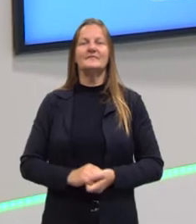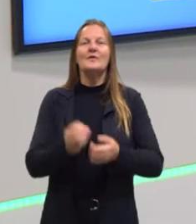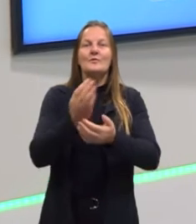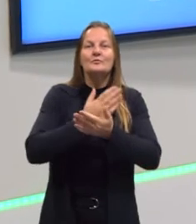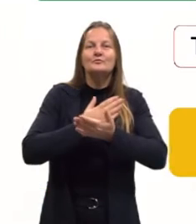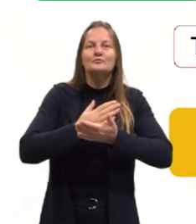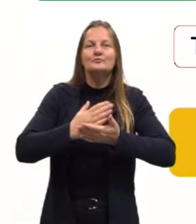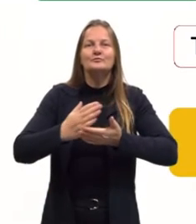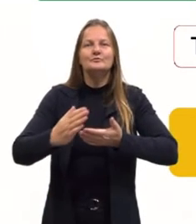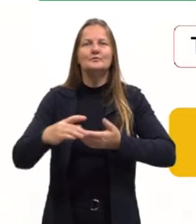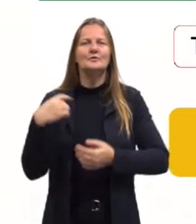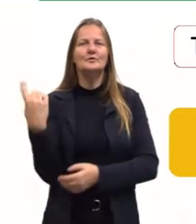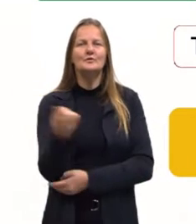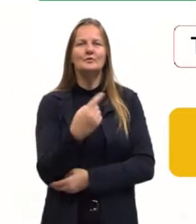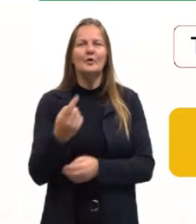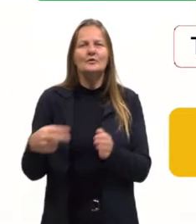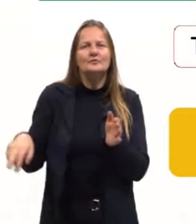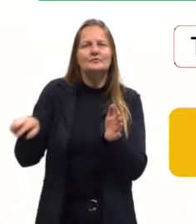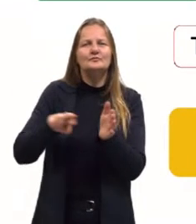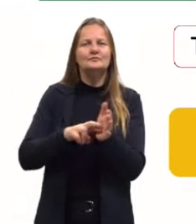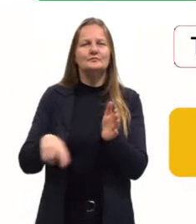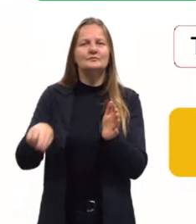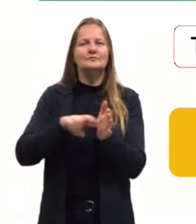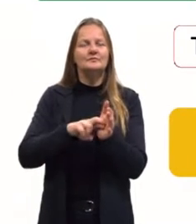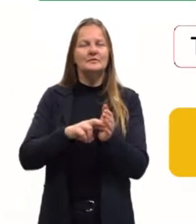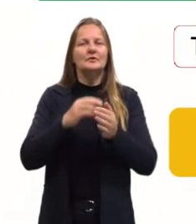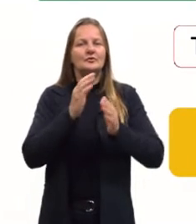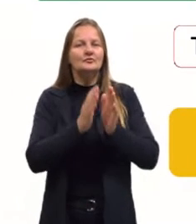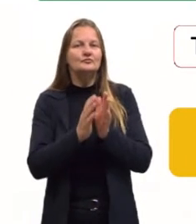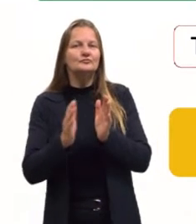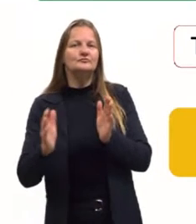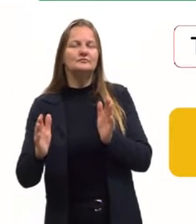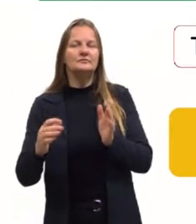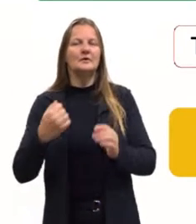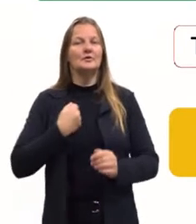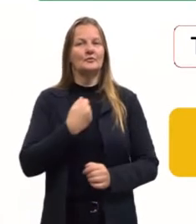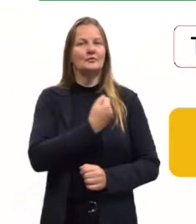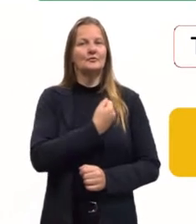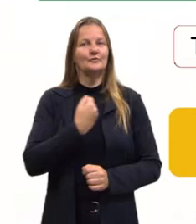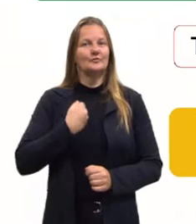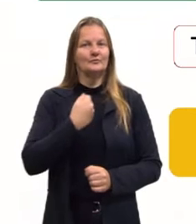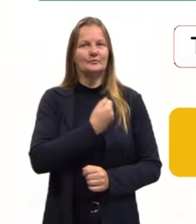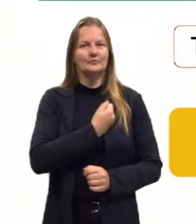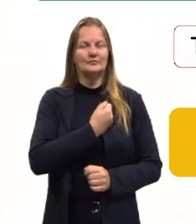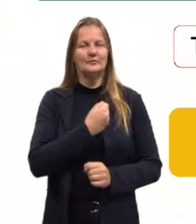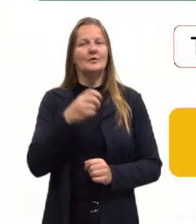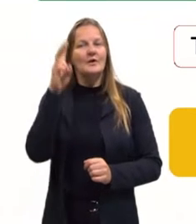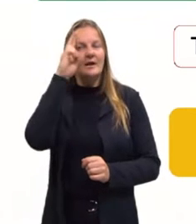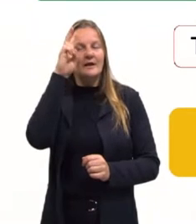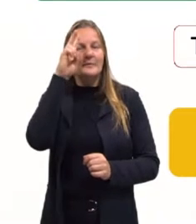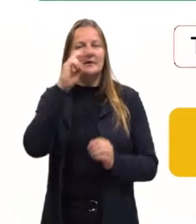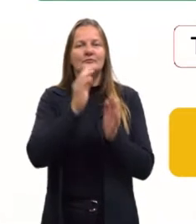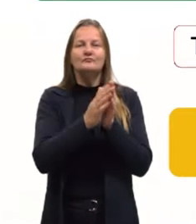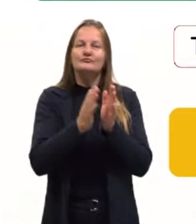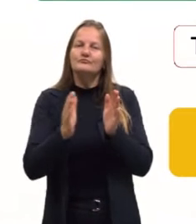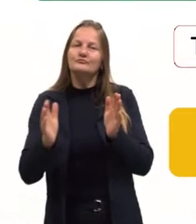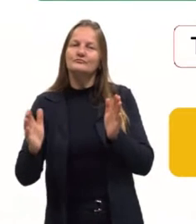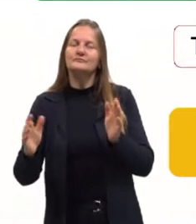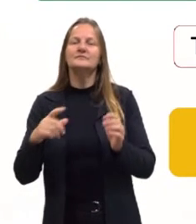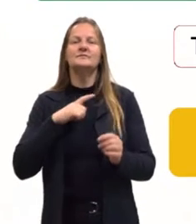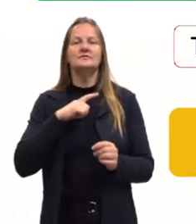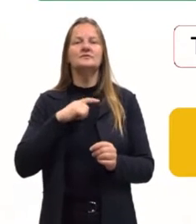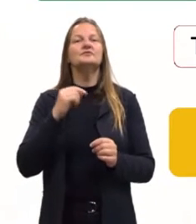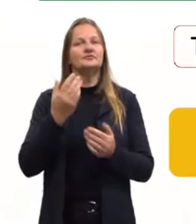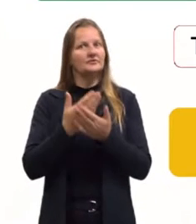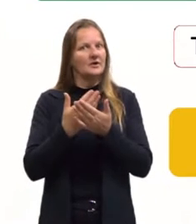início, nós vamos retomar um pouquinho das sequências numéricas. Lembrando que sequências já é um conteúdo